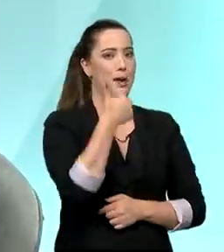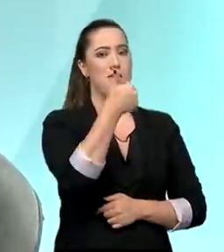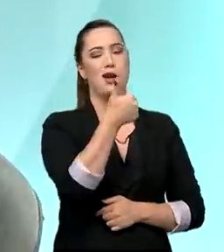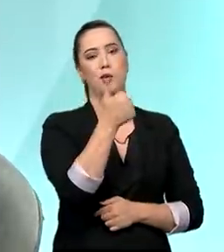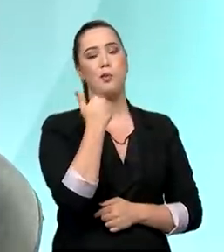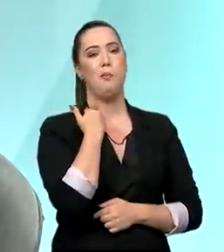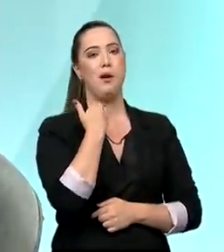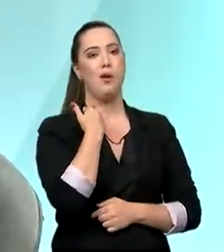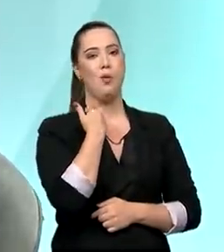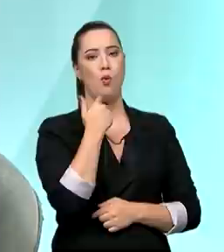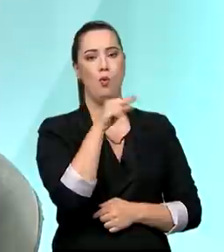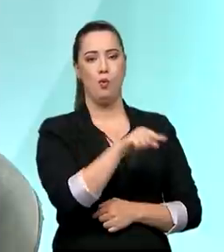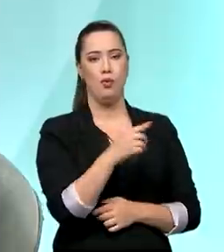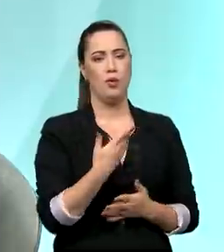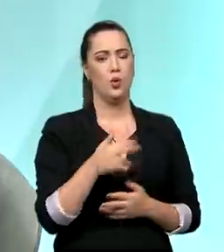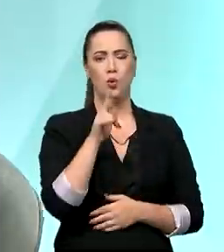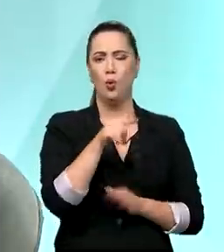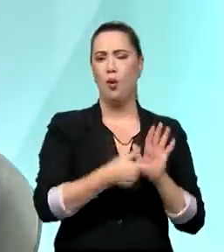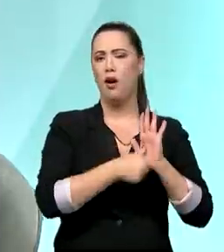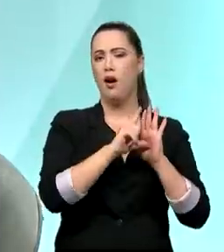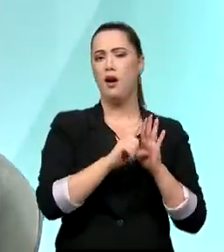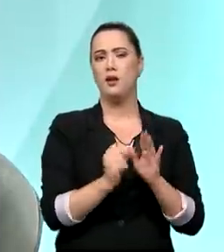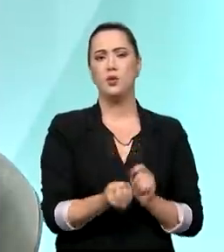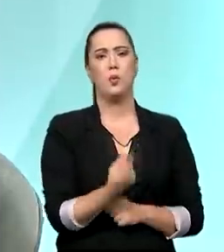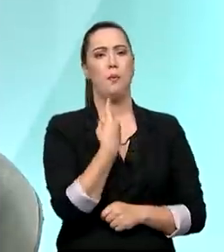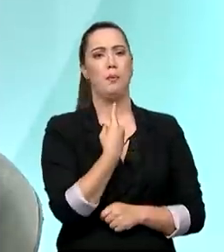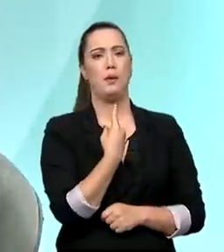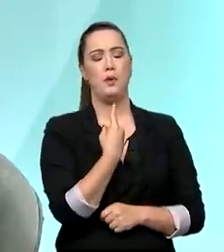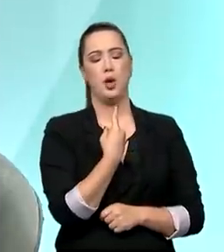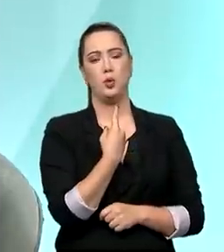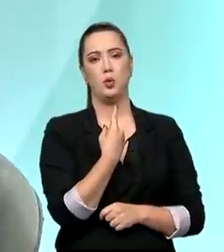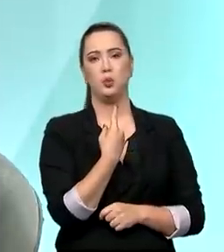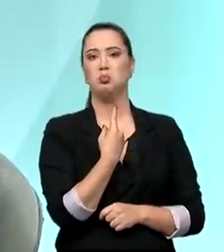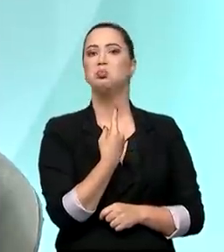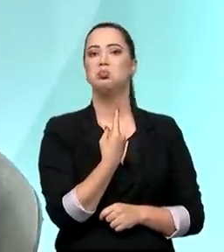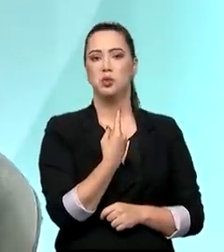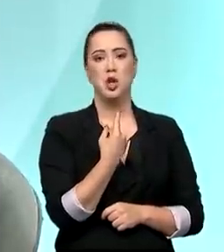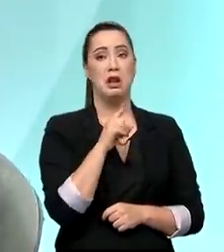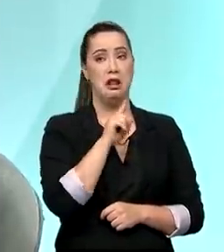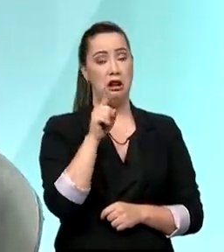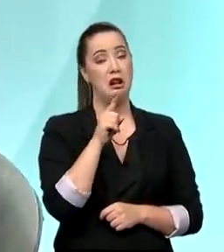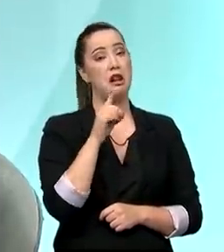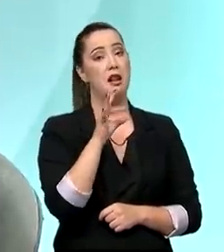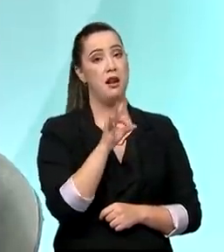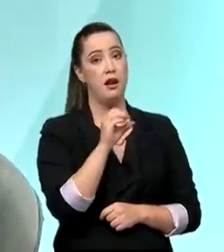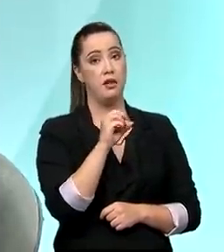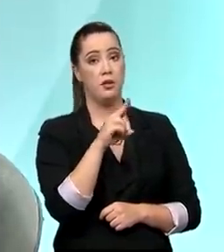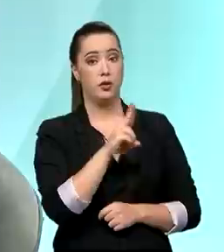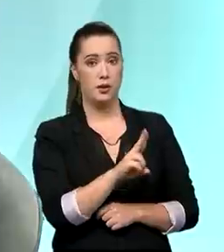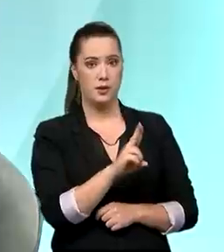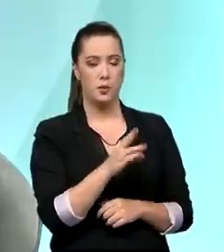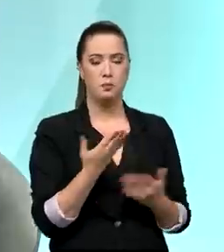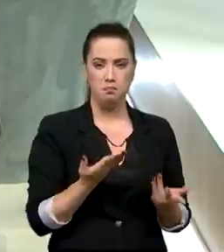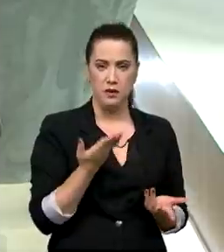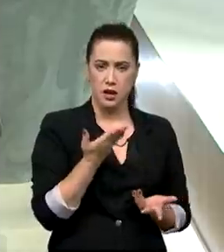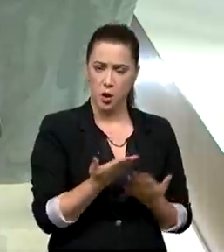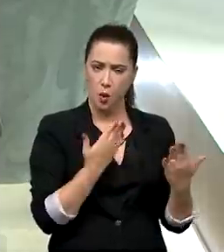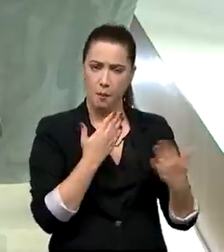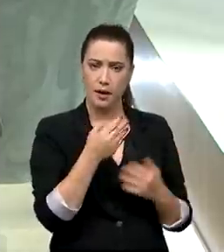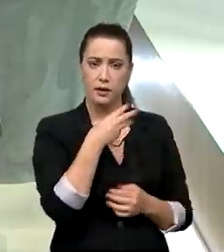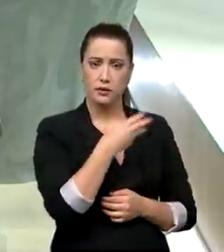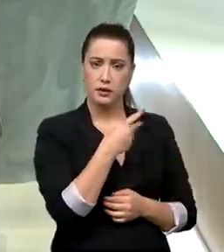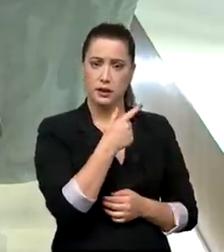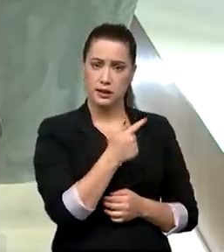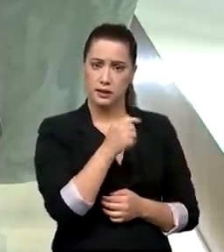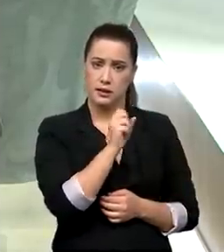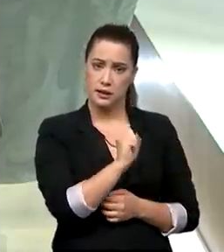Econômica Federal, em primeiro lugar por uma avaliação do TCU. E das 378 estatais no Brasil inteiro, nós tivemos